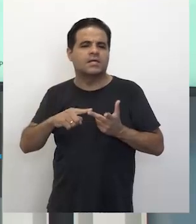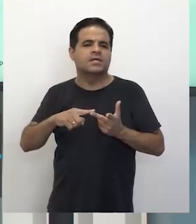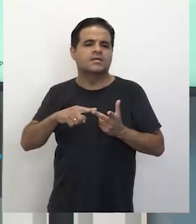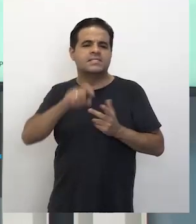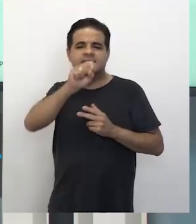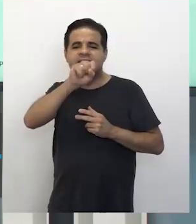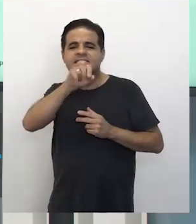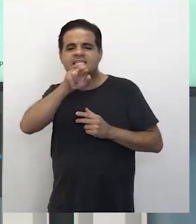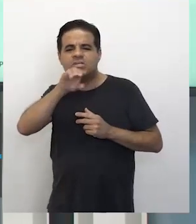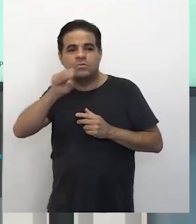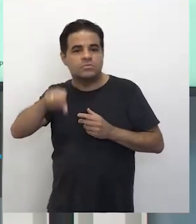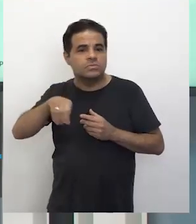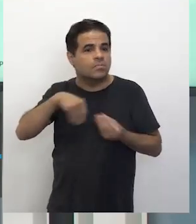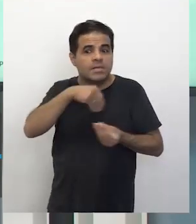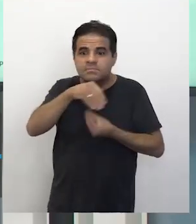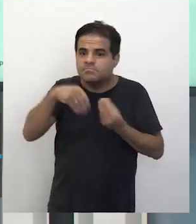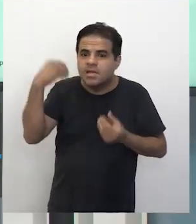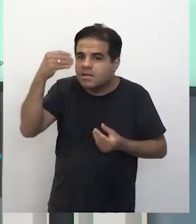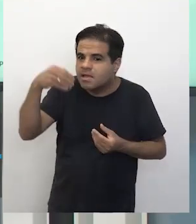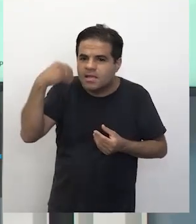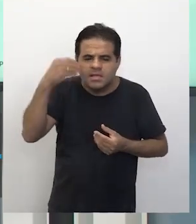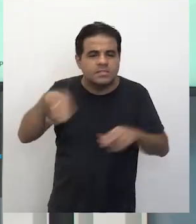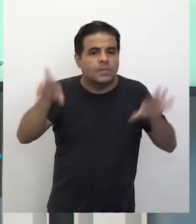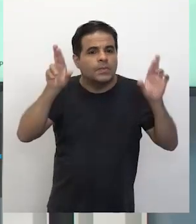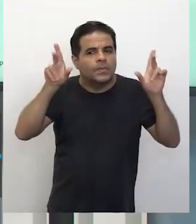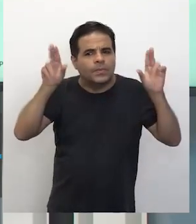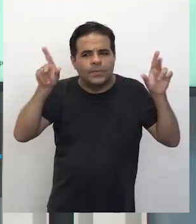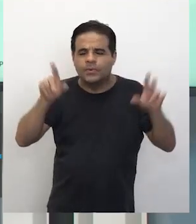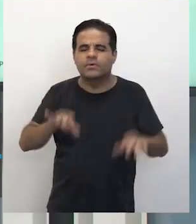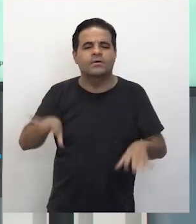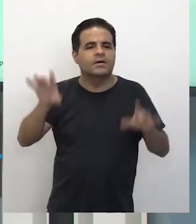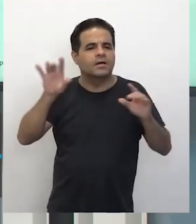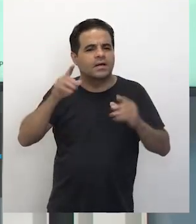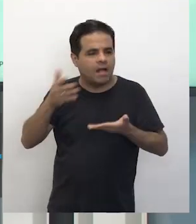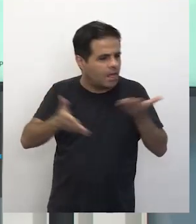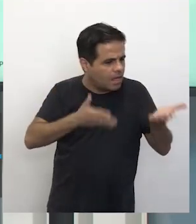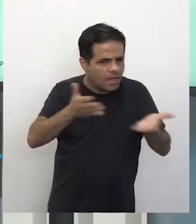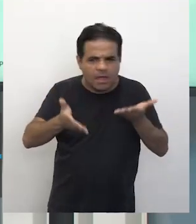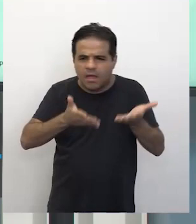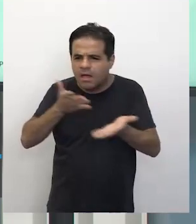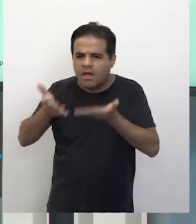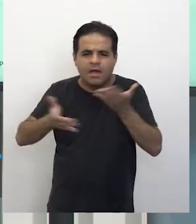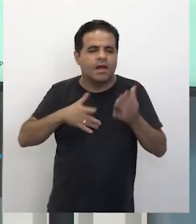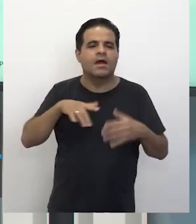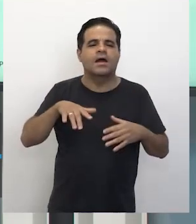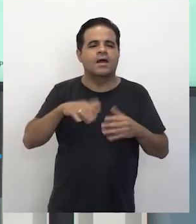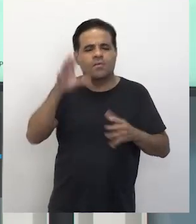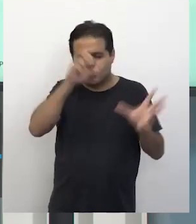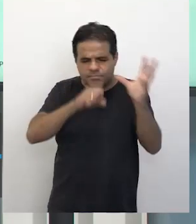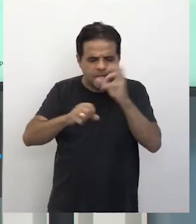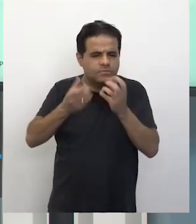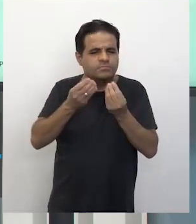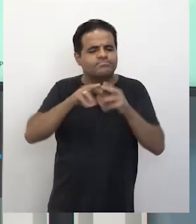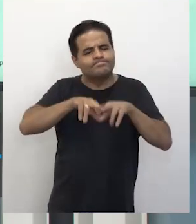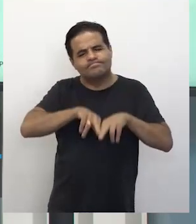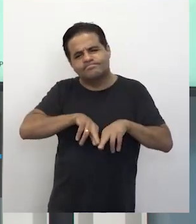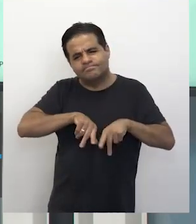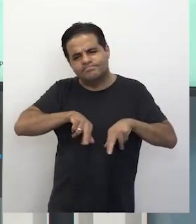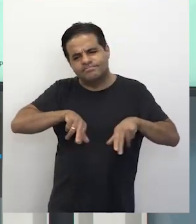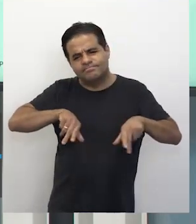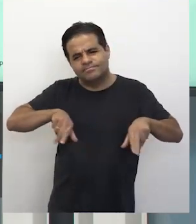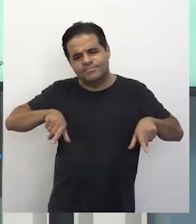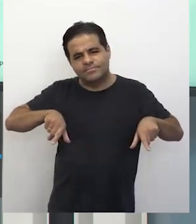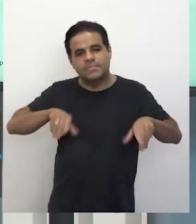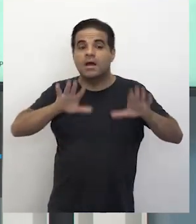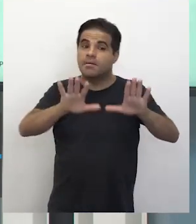sírios. É uma experiência incrível lidar todos os dias com essa grande diversidade, eu aprendo demais com a diversidade. Entretanto, nem sempre